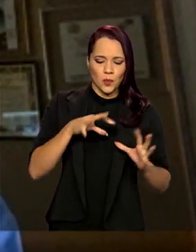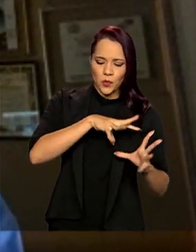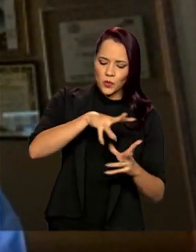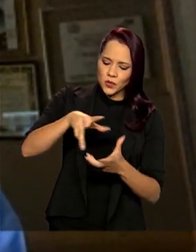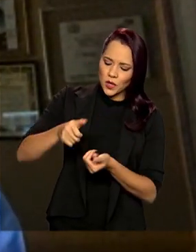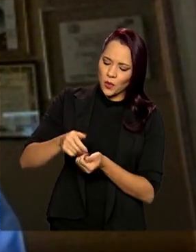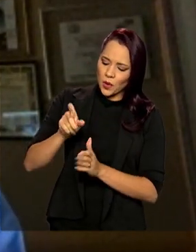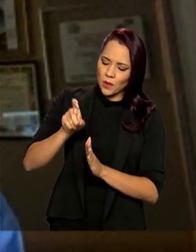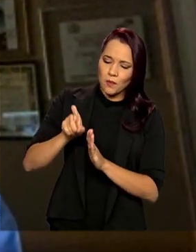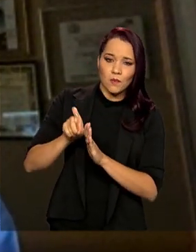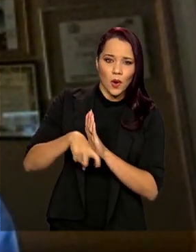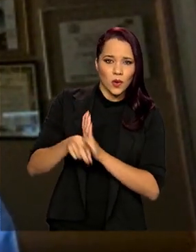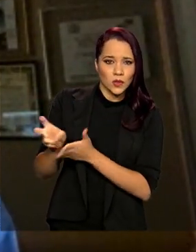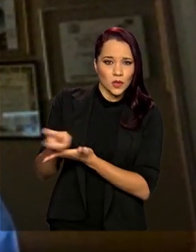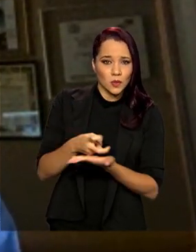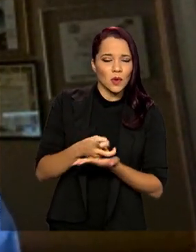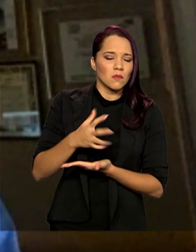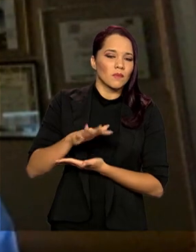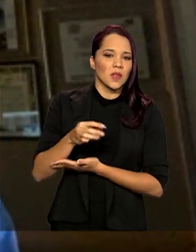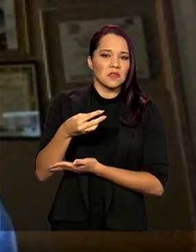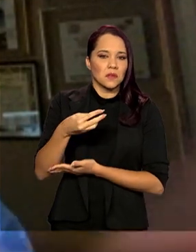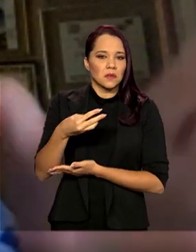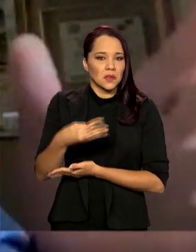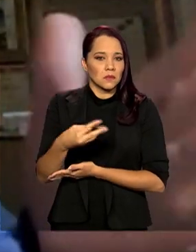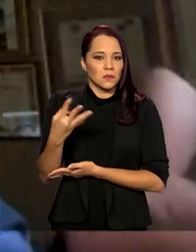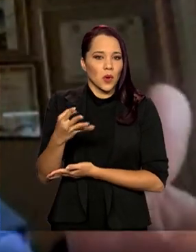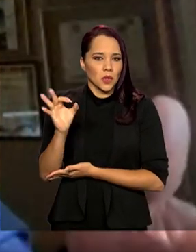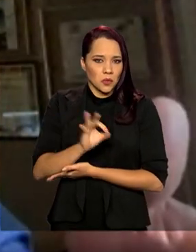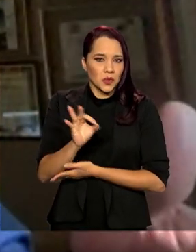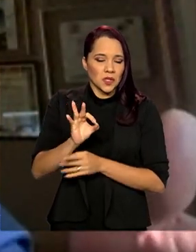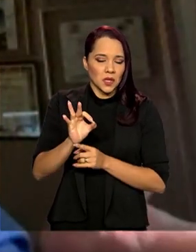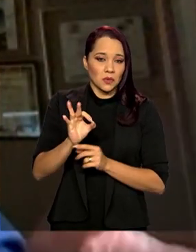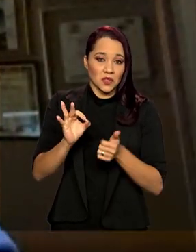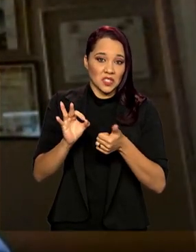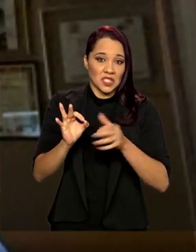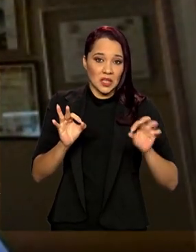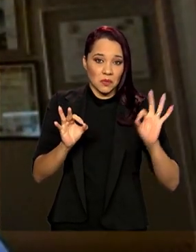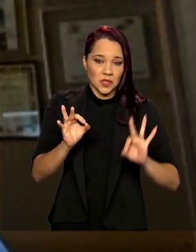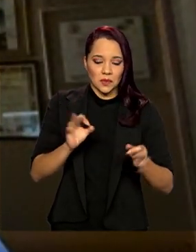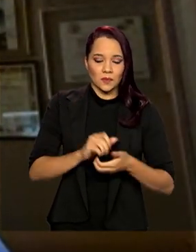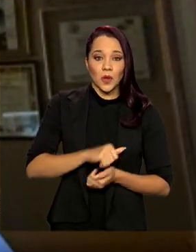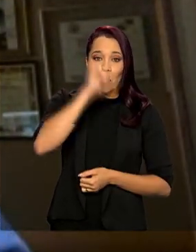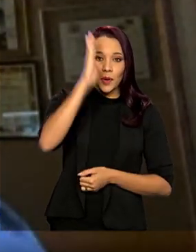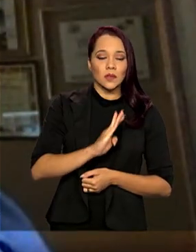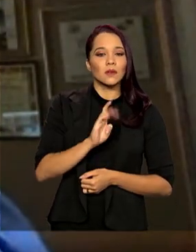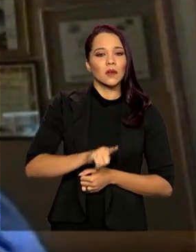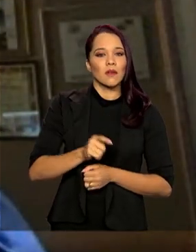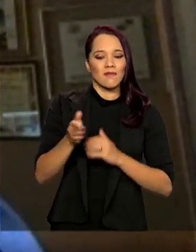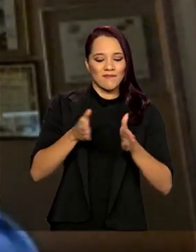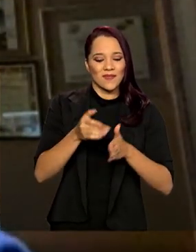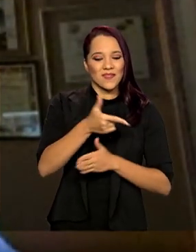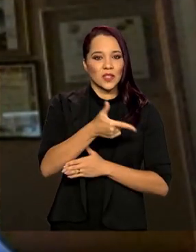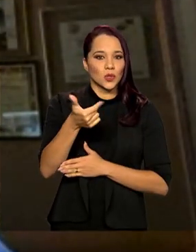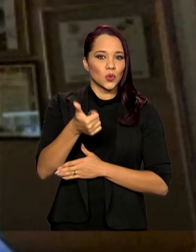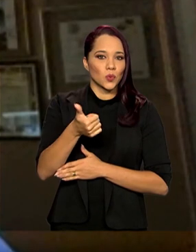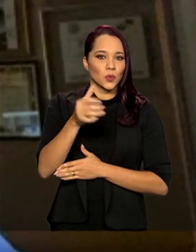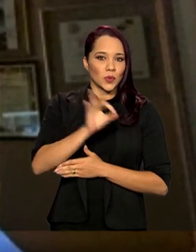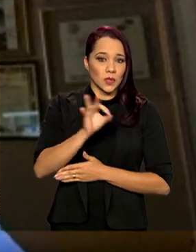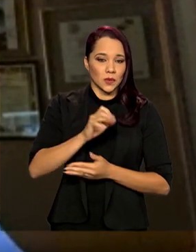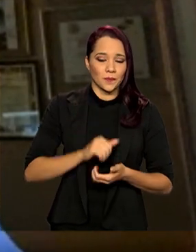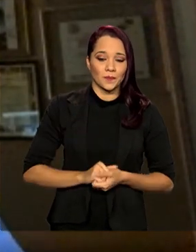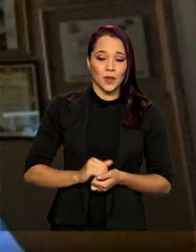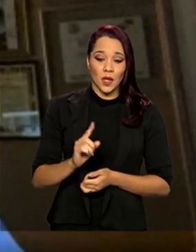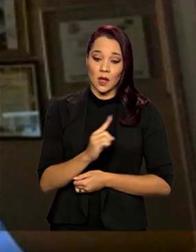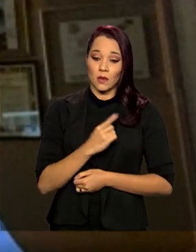de tributação de renda é 34% de 100%, o Brasil é 21%. A nossa tributação de